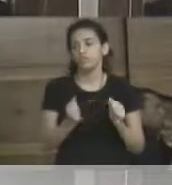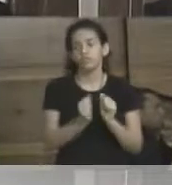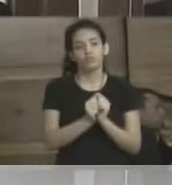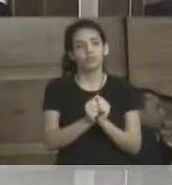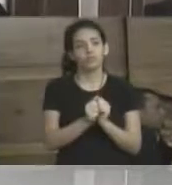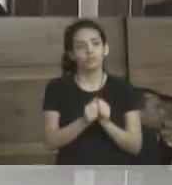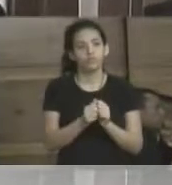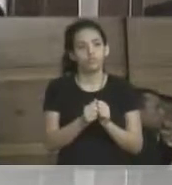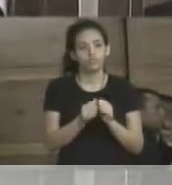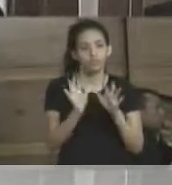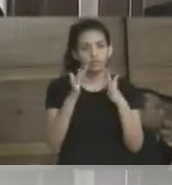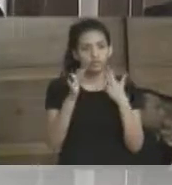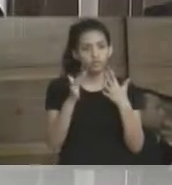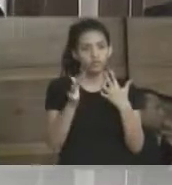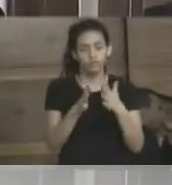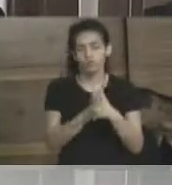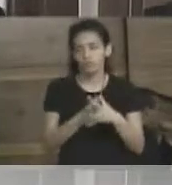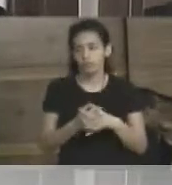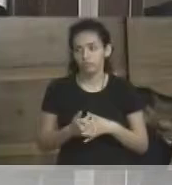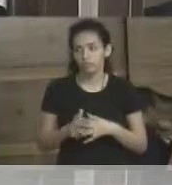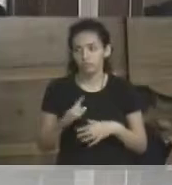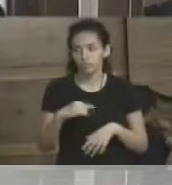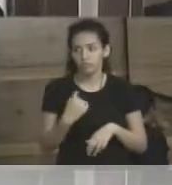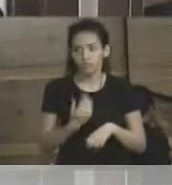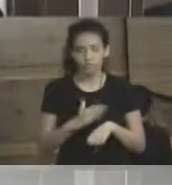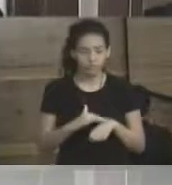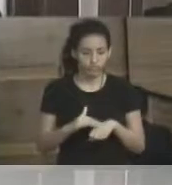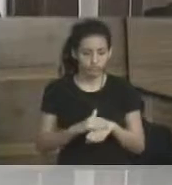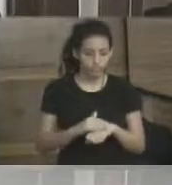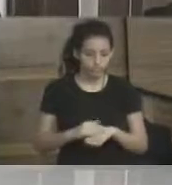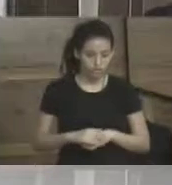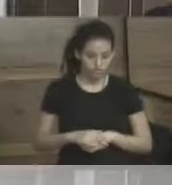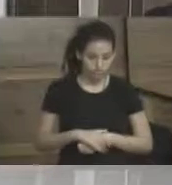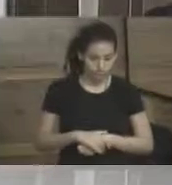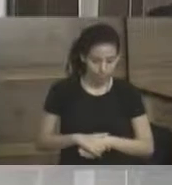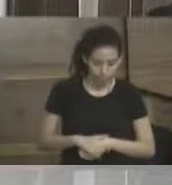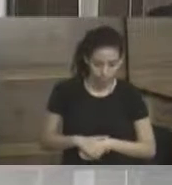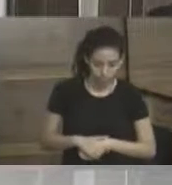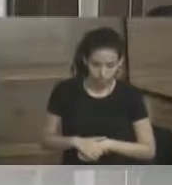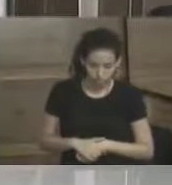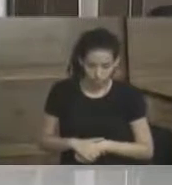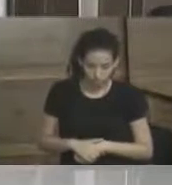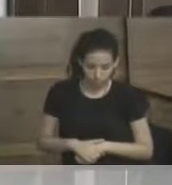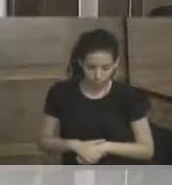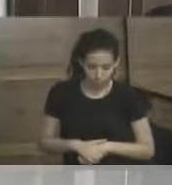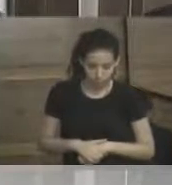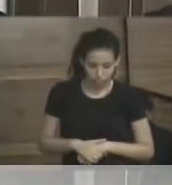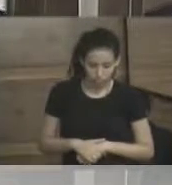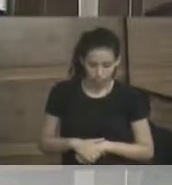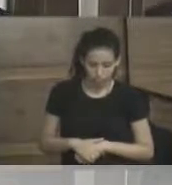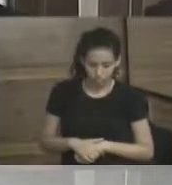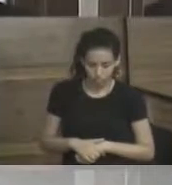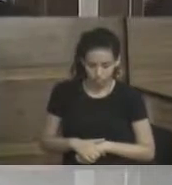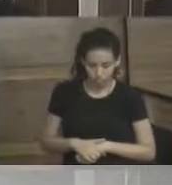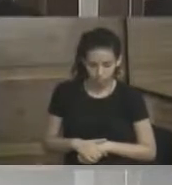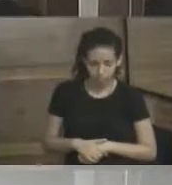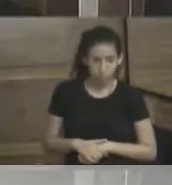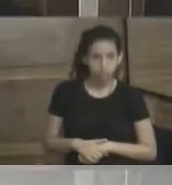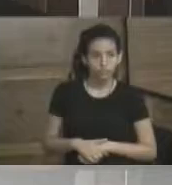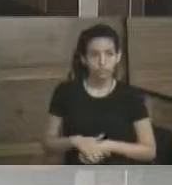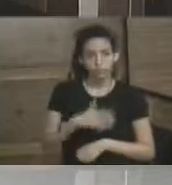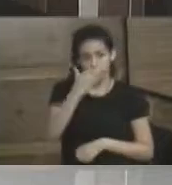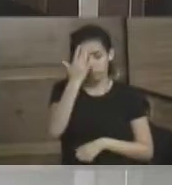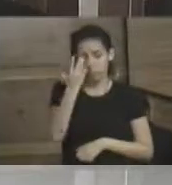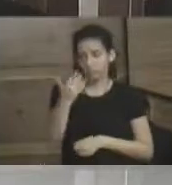já está atento a isso e que a gente está em conversa, inclusive hoje, a Jacir Lene, que trabalhou na cooperativa no último ano e foi demitida por